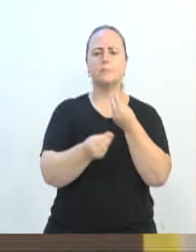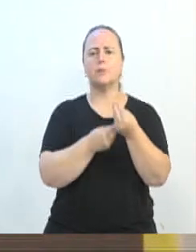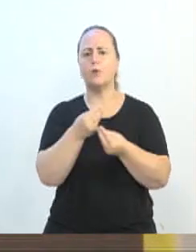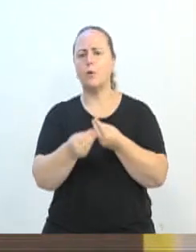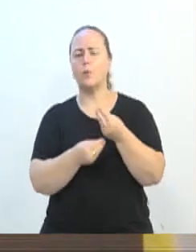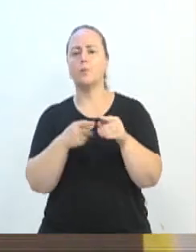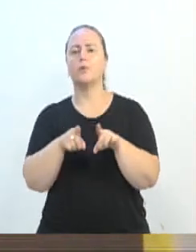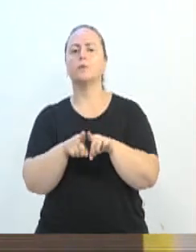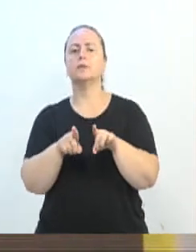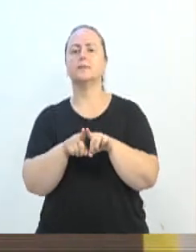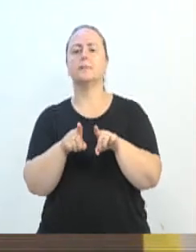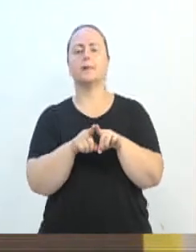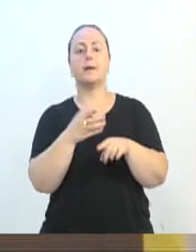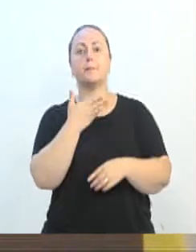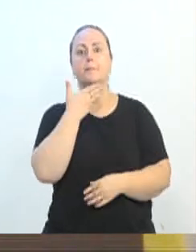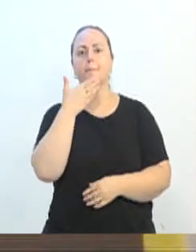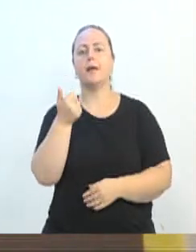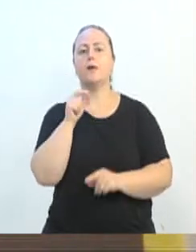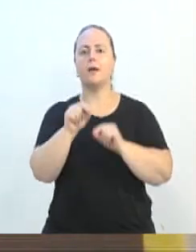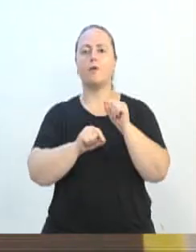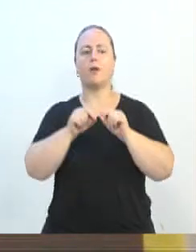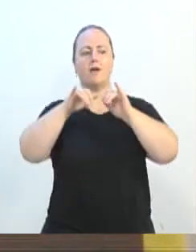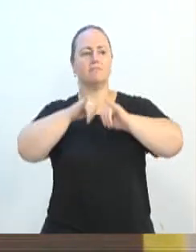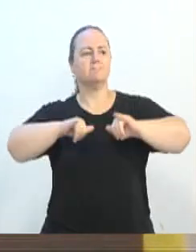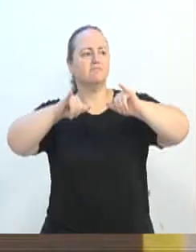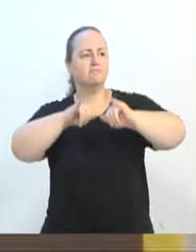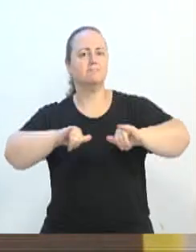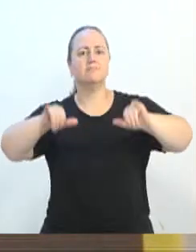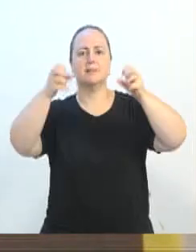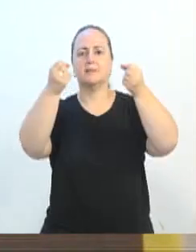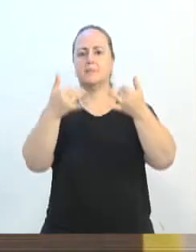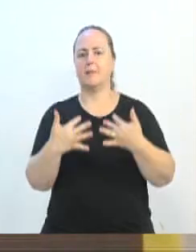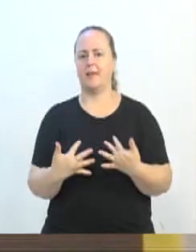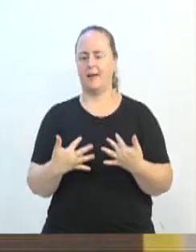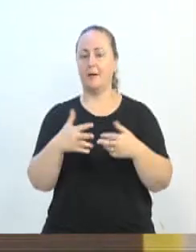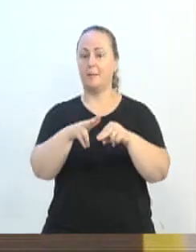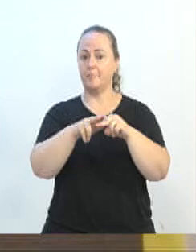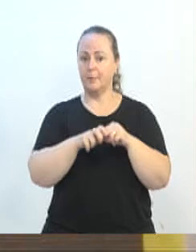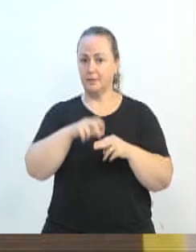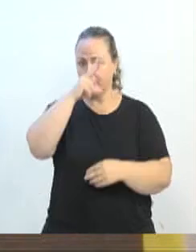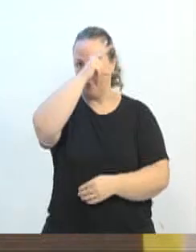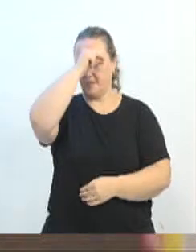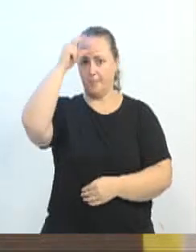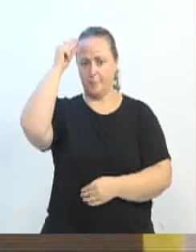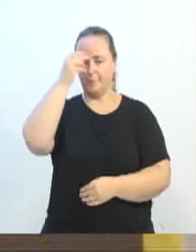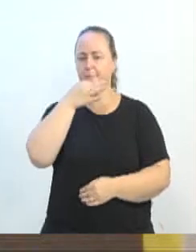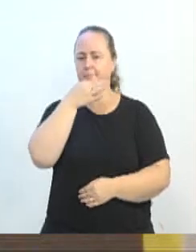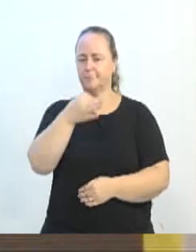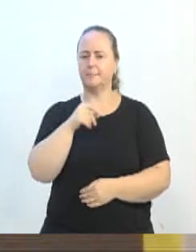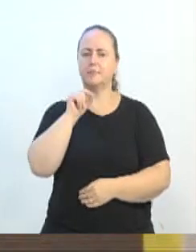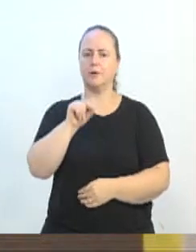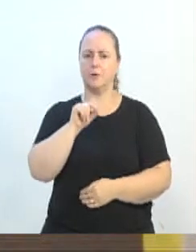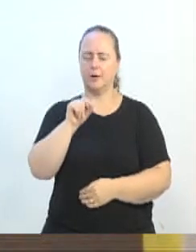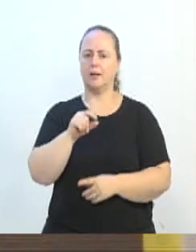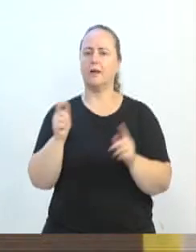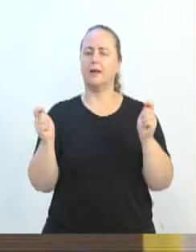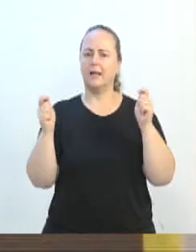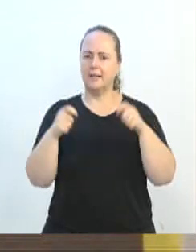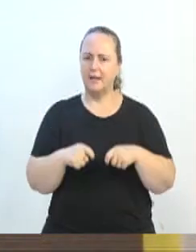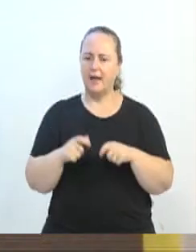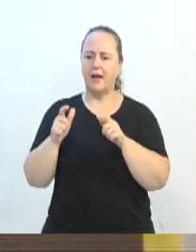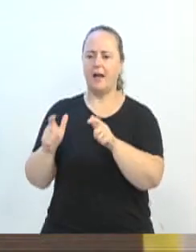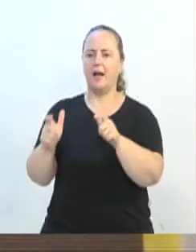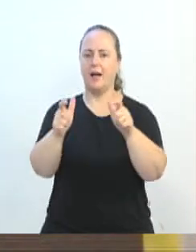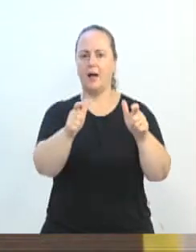de uma ampla divulgação. Nesse sentido, vamos sugerir ao Poder Executivo que disponibilize nos pontos de